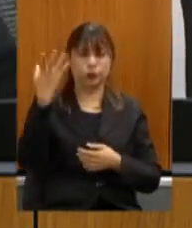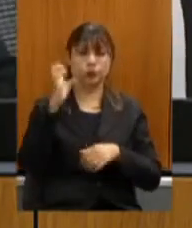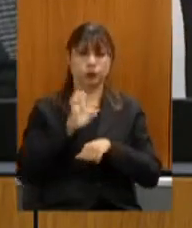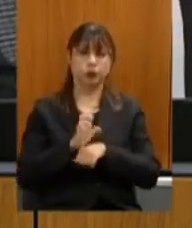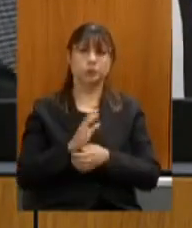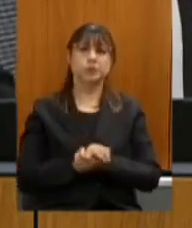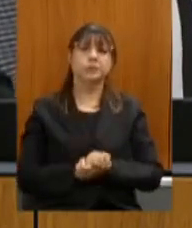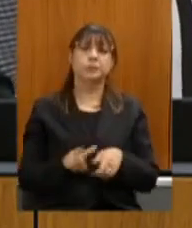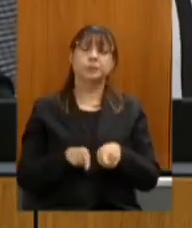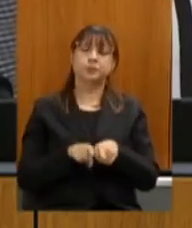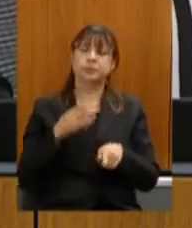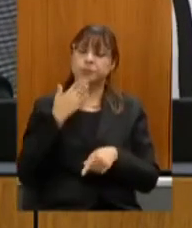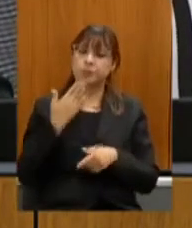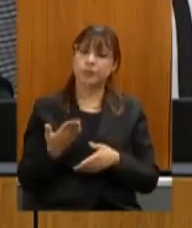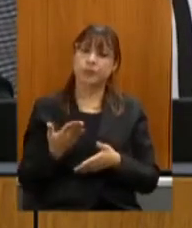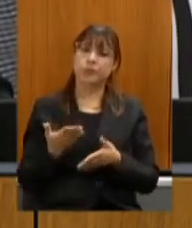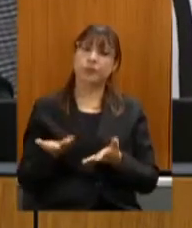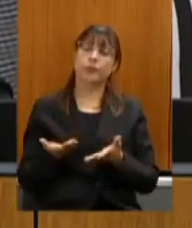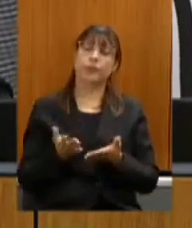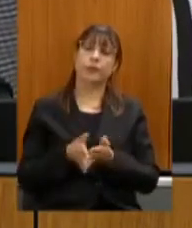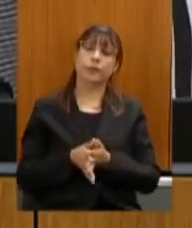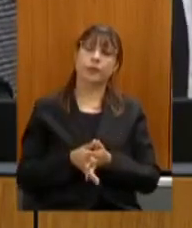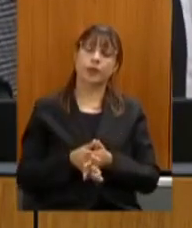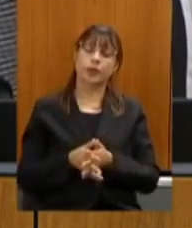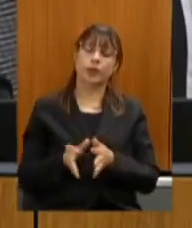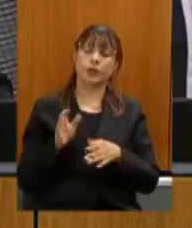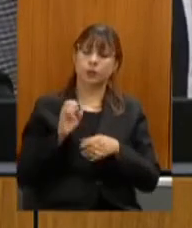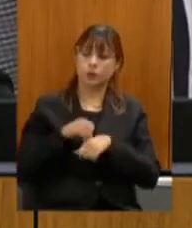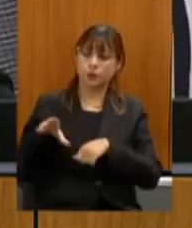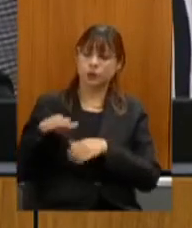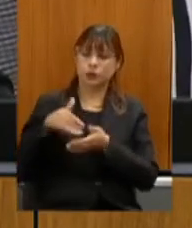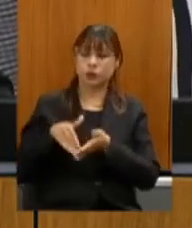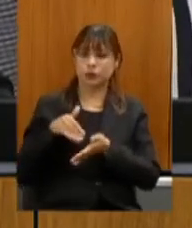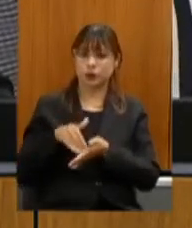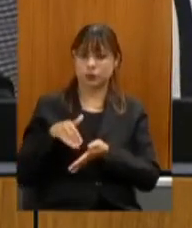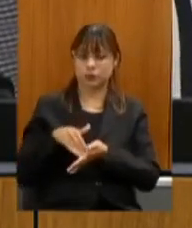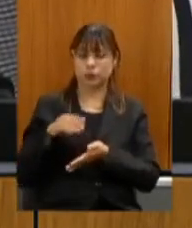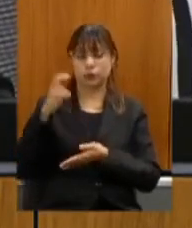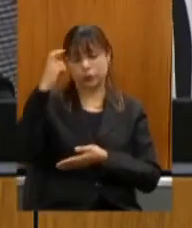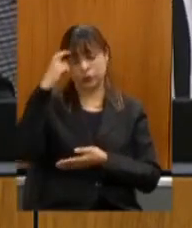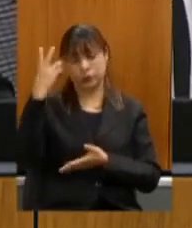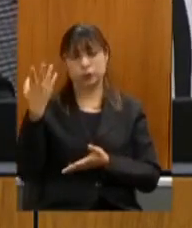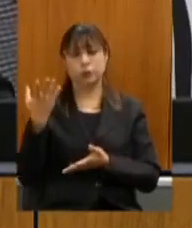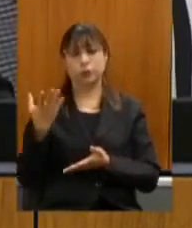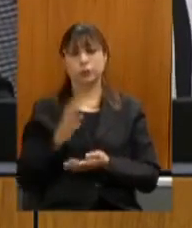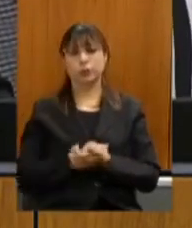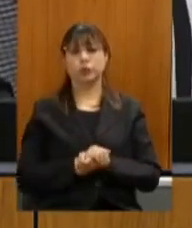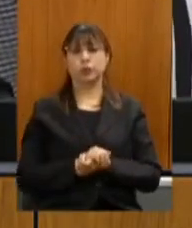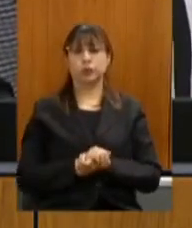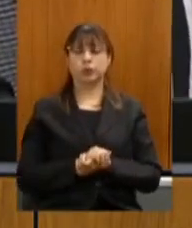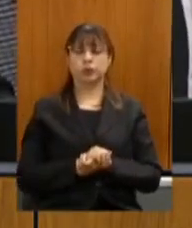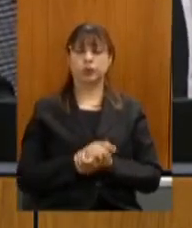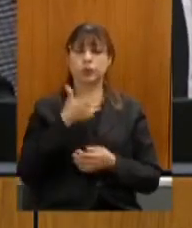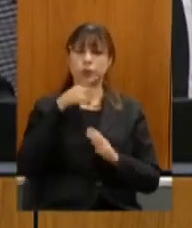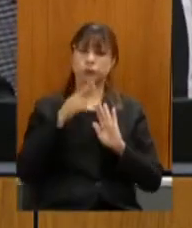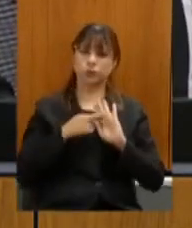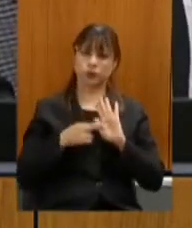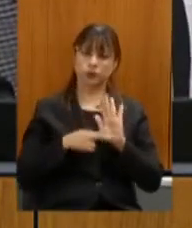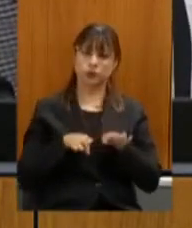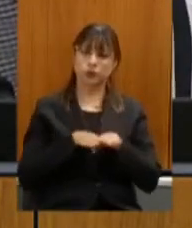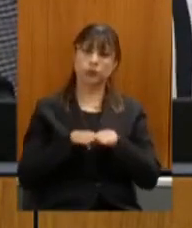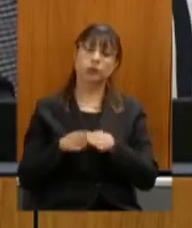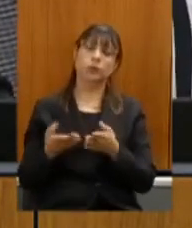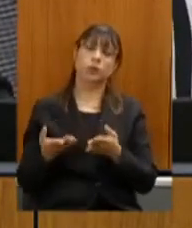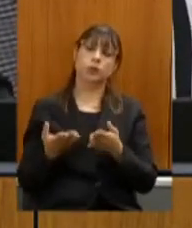solicitando também que seja encaminhada a secretaria de cultura pedir providências para que regulamente o sistema